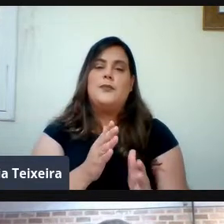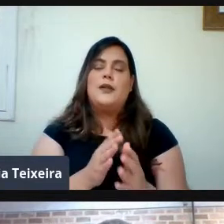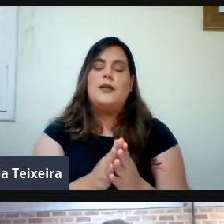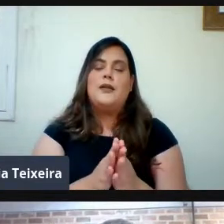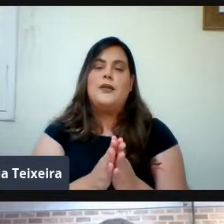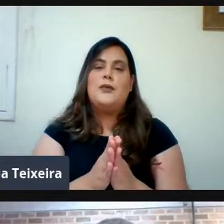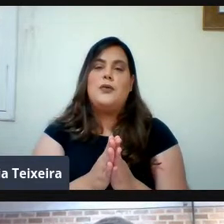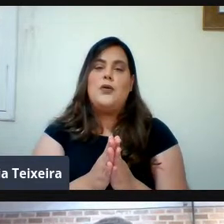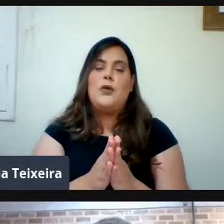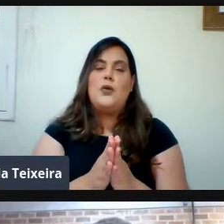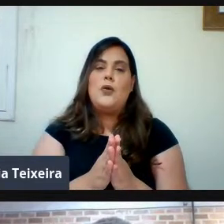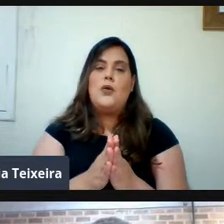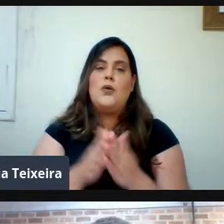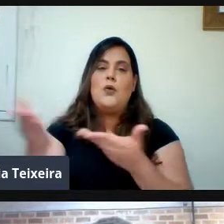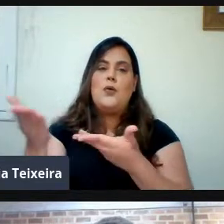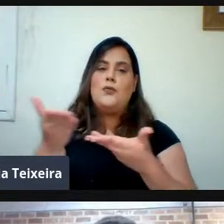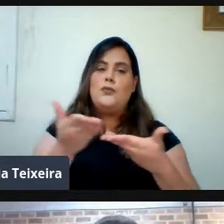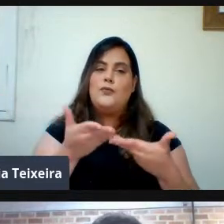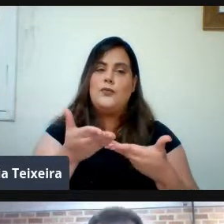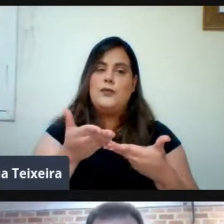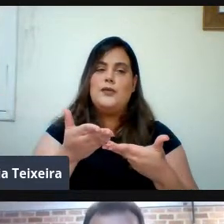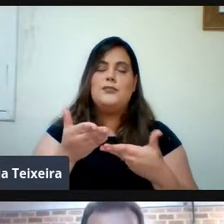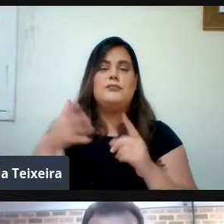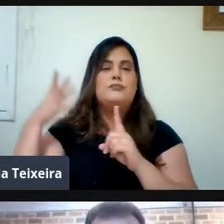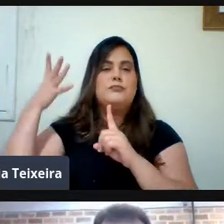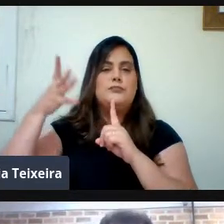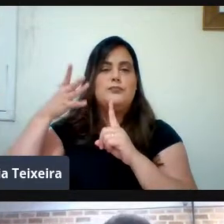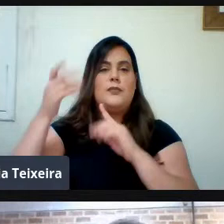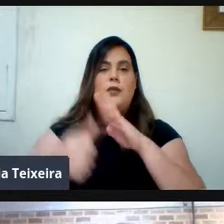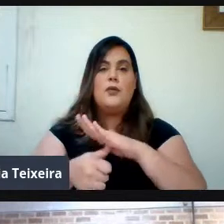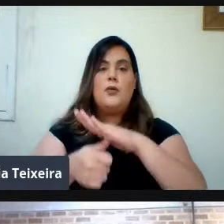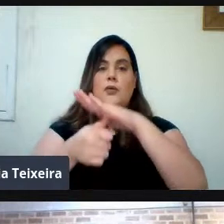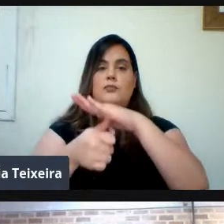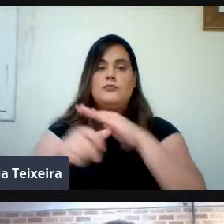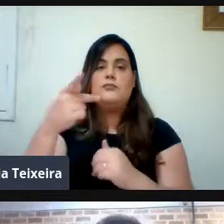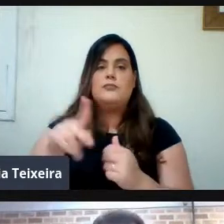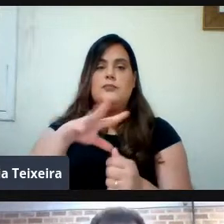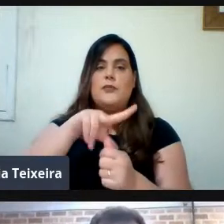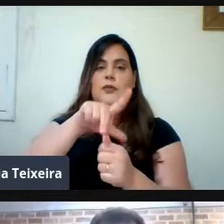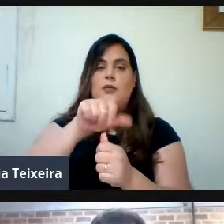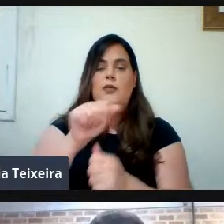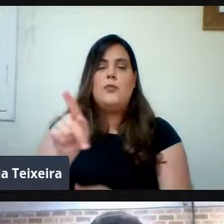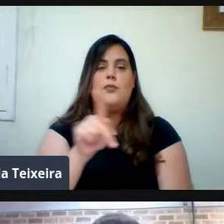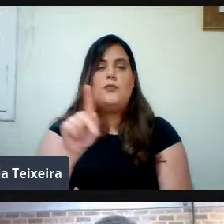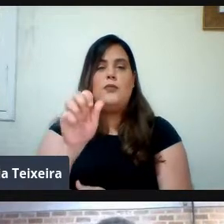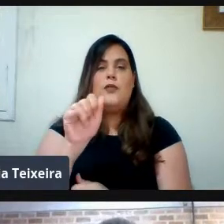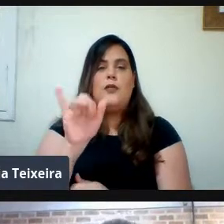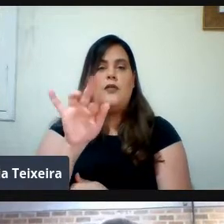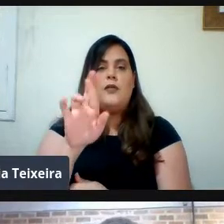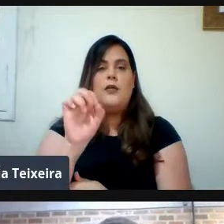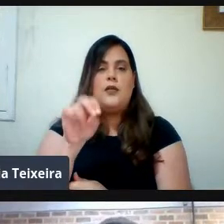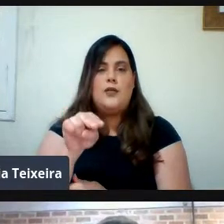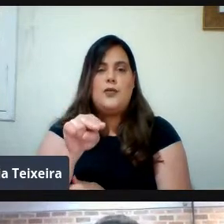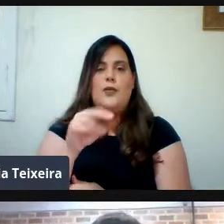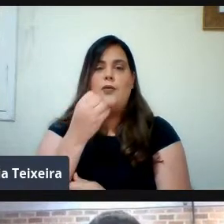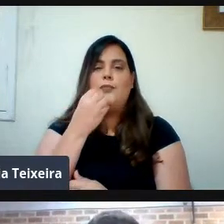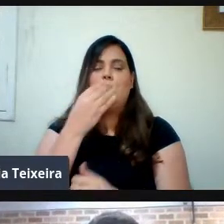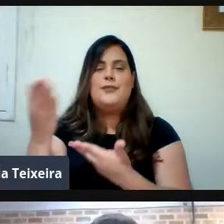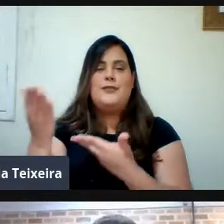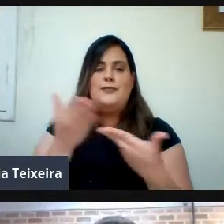Para fazer uso Da palavra O reitor Da UFAP Professor Ayrton Aparecido Silva de Melo Bem-vindo Professor